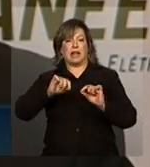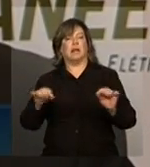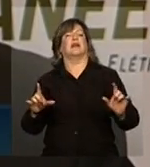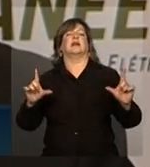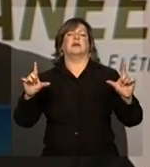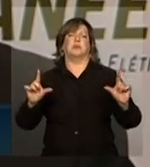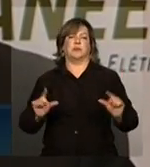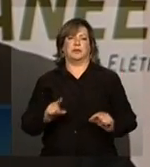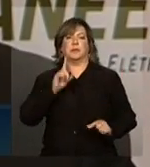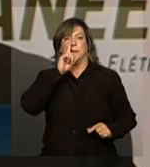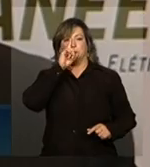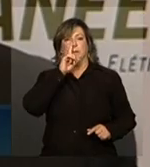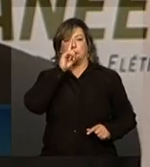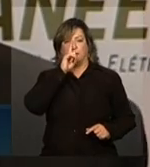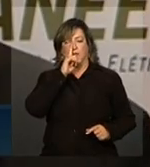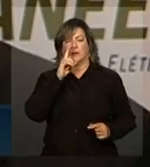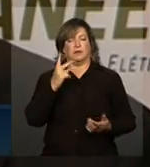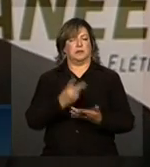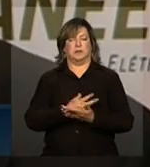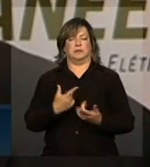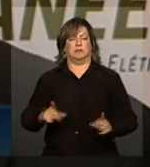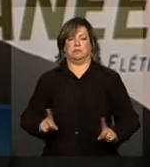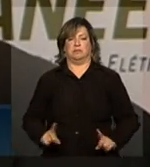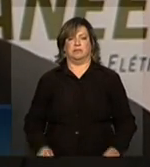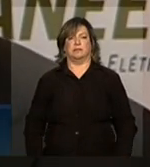praticamente, esse problema não deve existir.